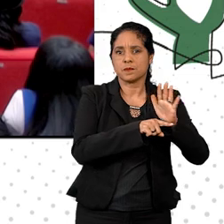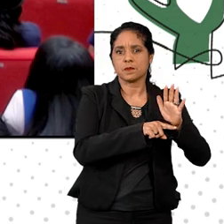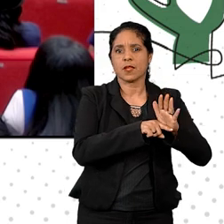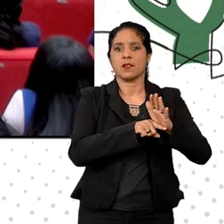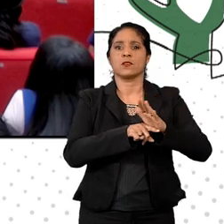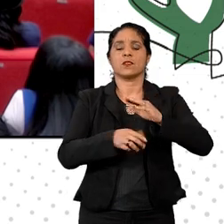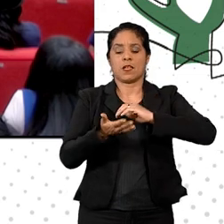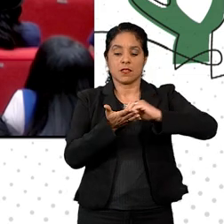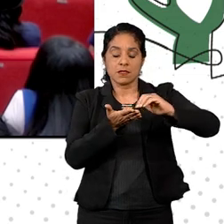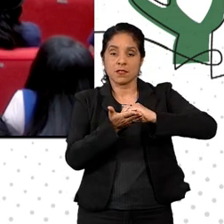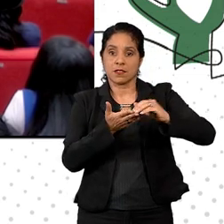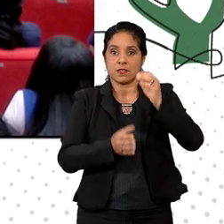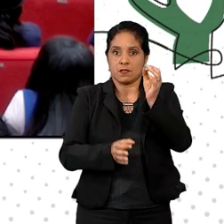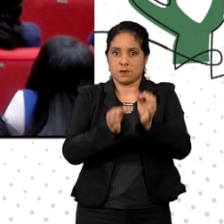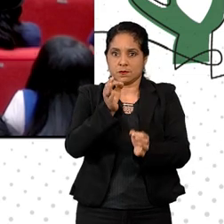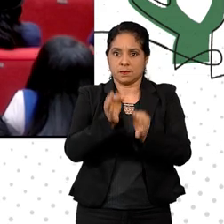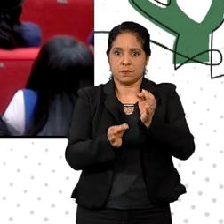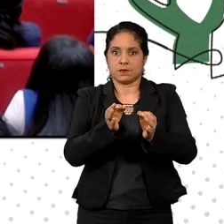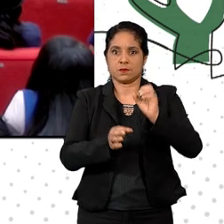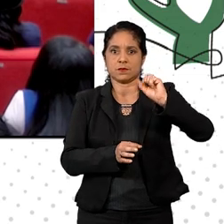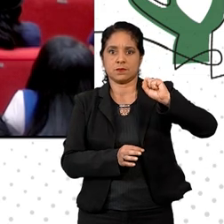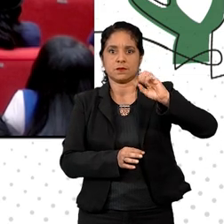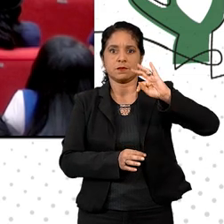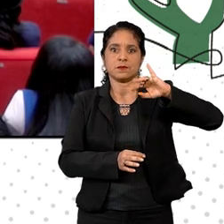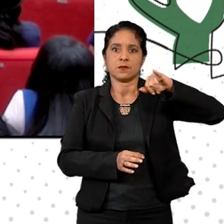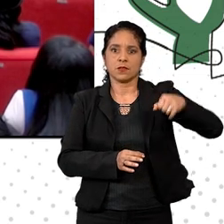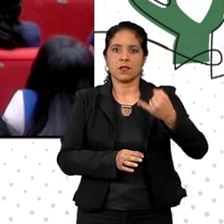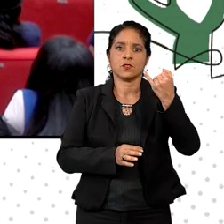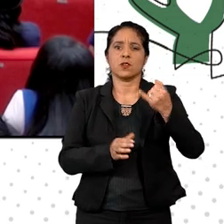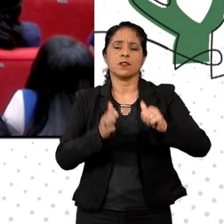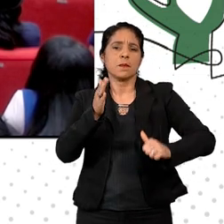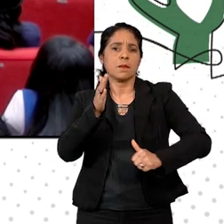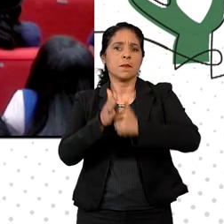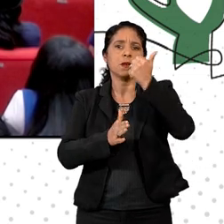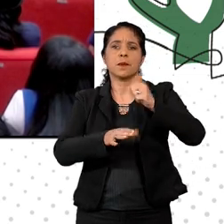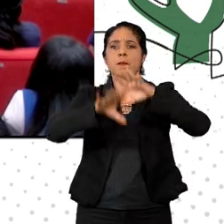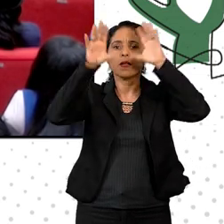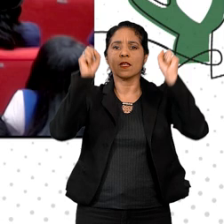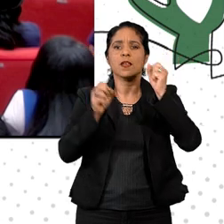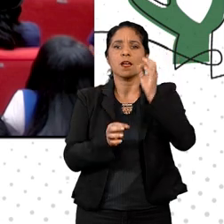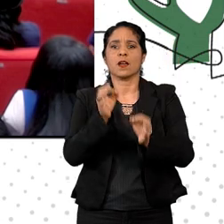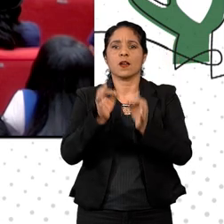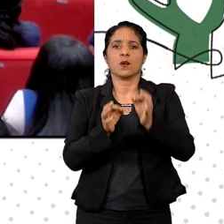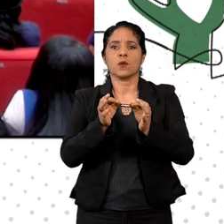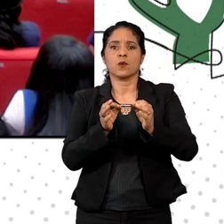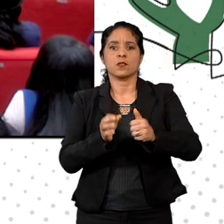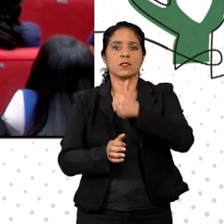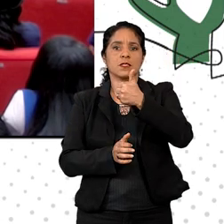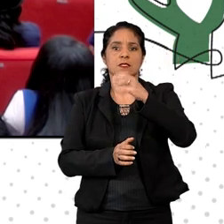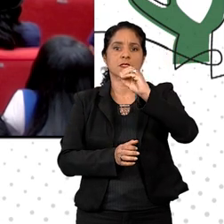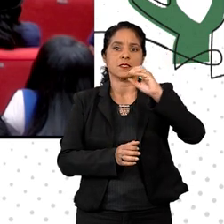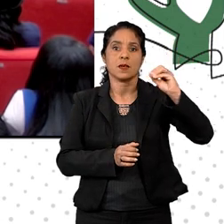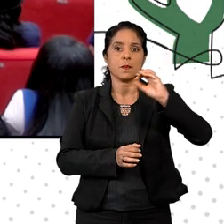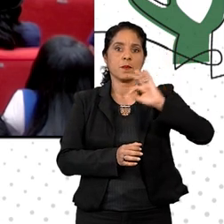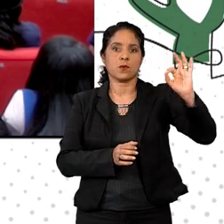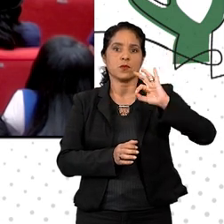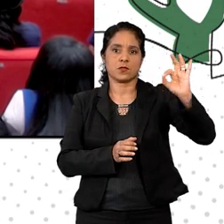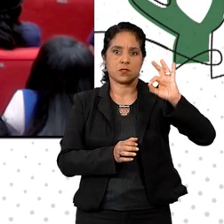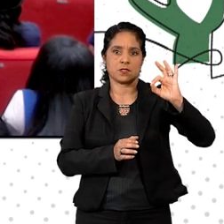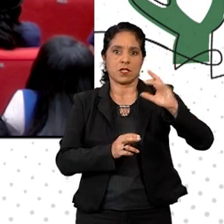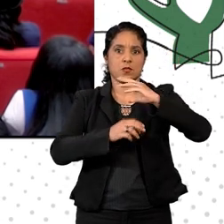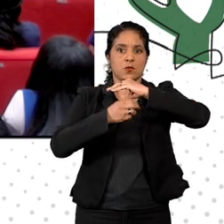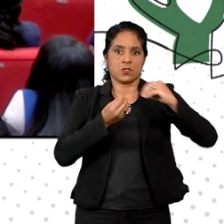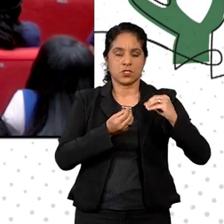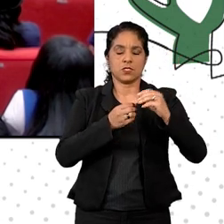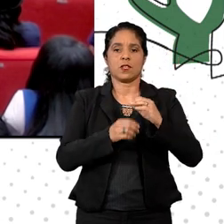Secretaria Judiciária, o STJ tornou-se a primeira Corte 100% digital do país e referência